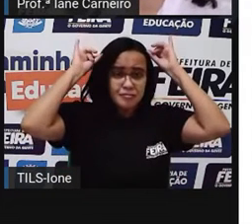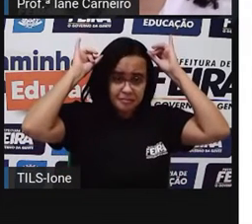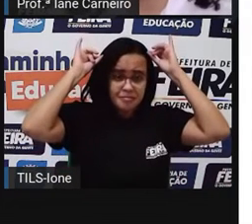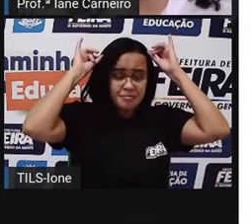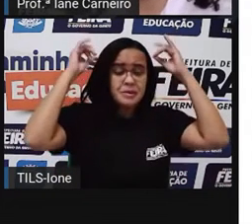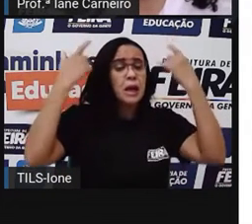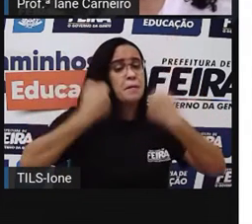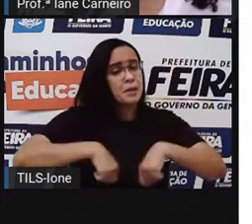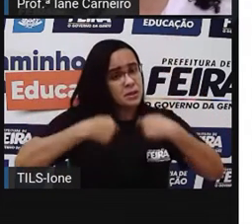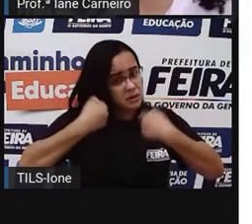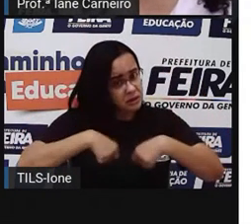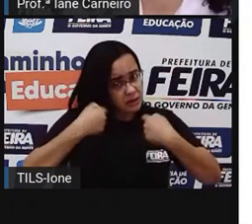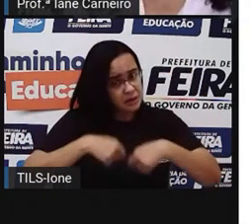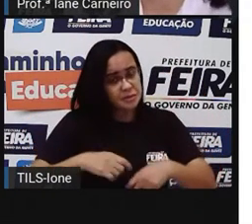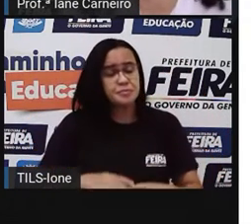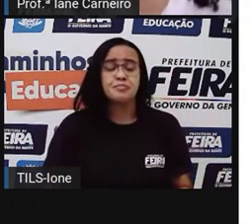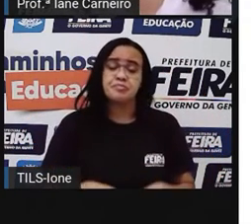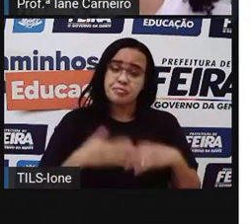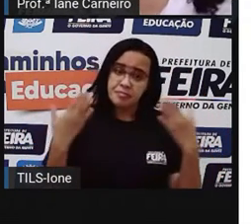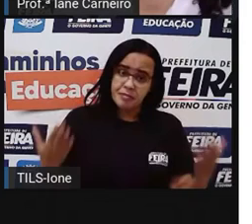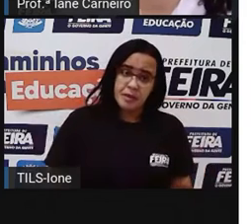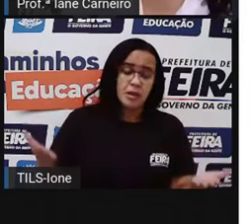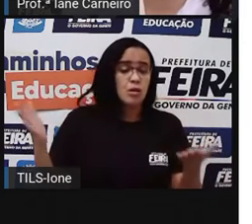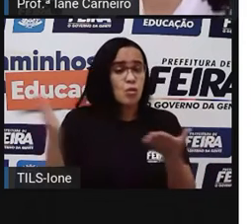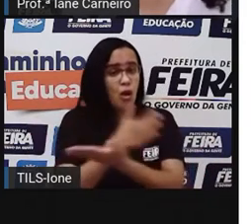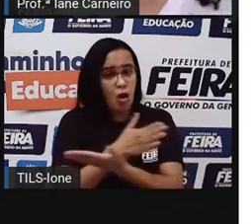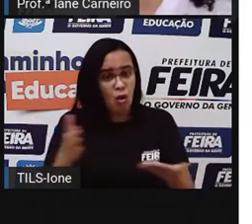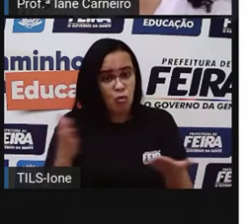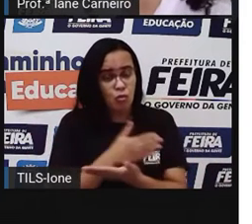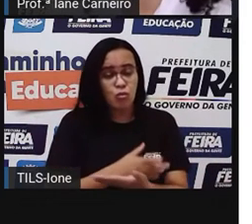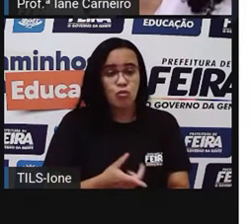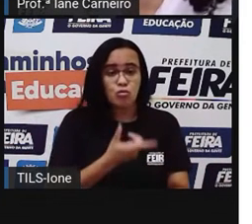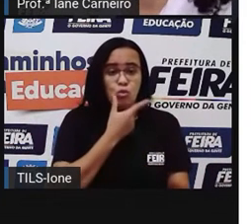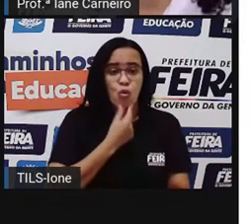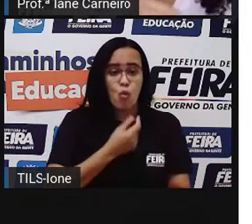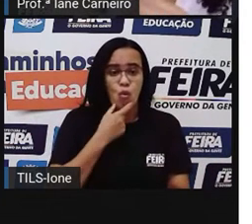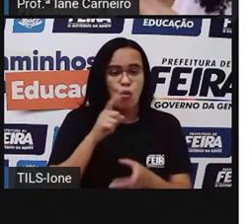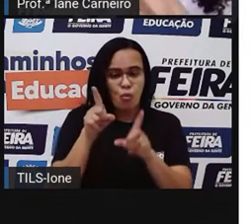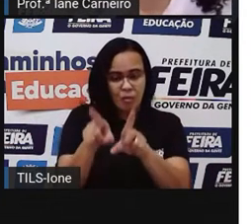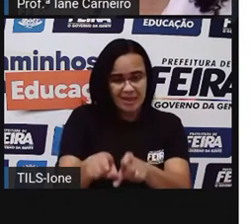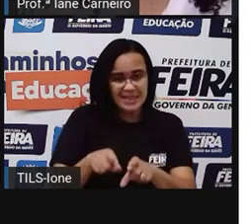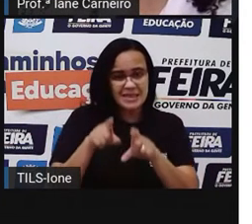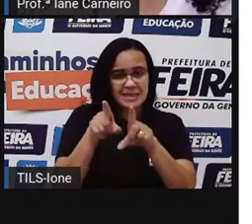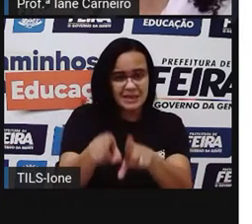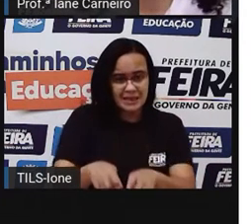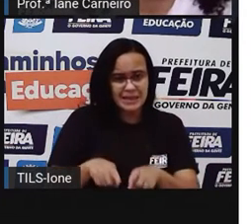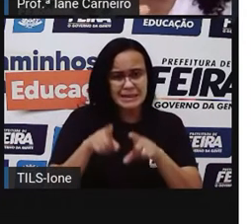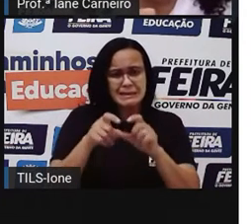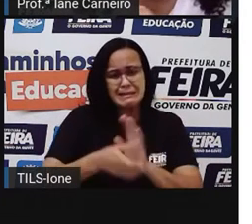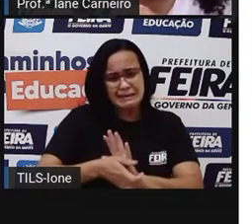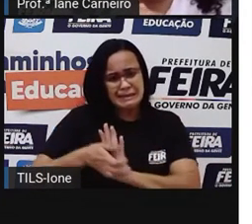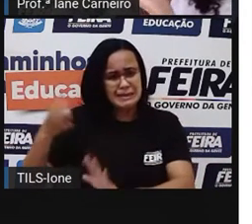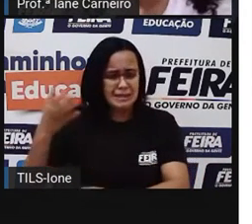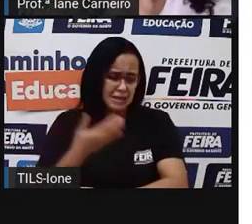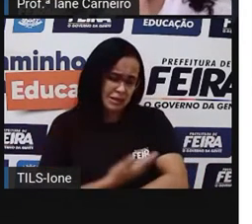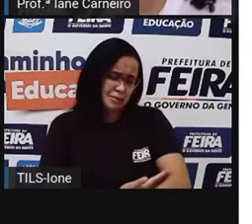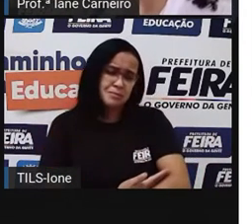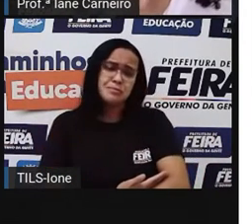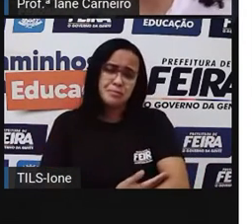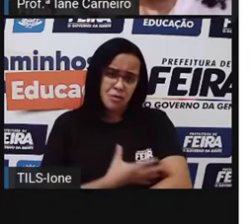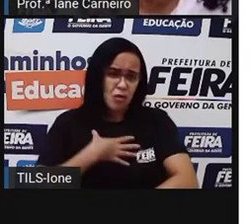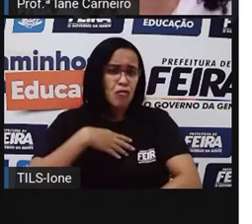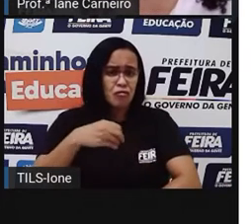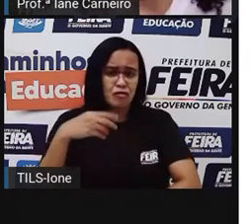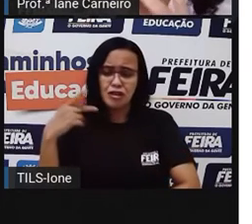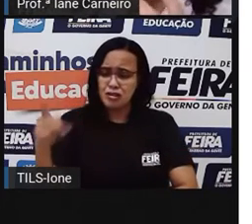muitos fazendeiros aí, eles tiram os filhotinhos das vaquinhas, né? E aí, hoje em dia, tem muita luta para isso, para que a vaquinha seja